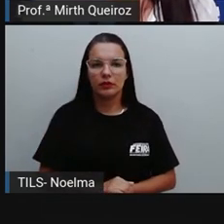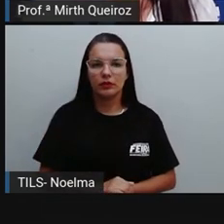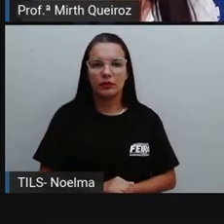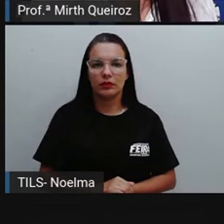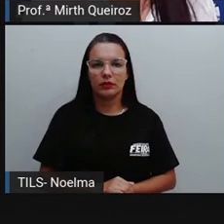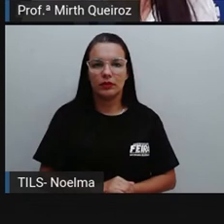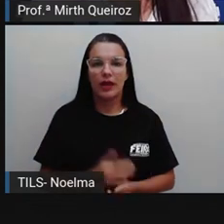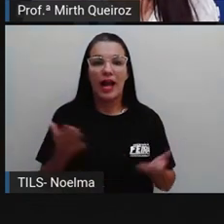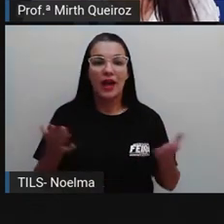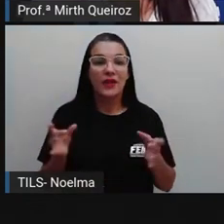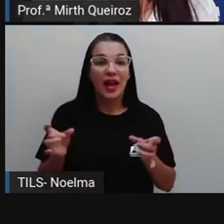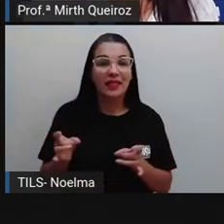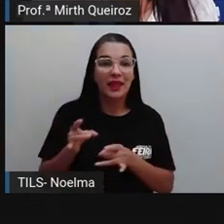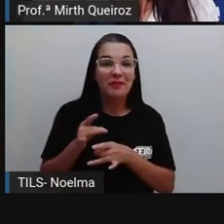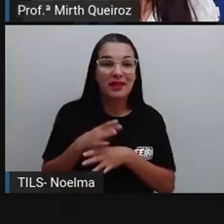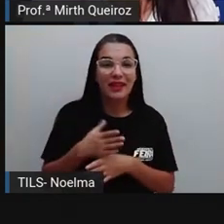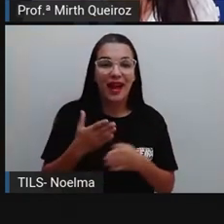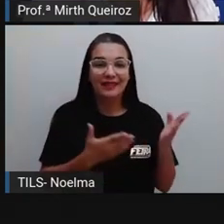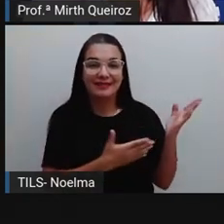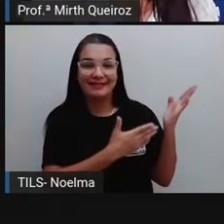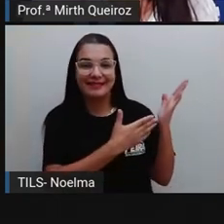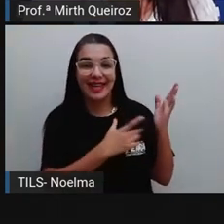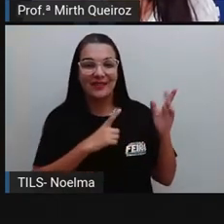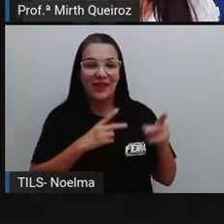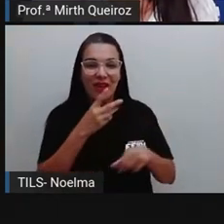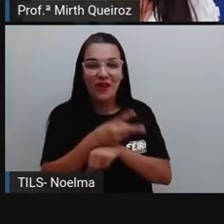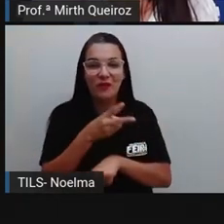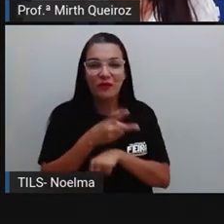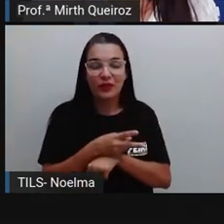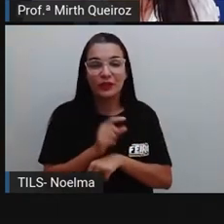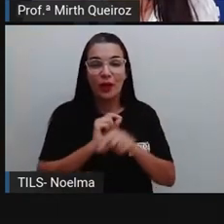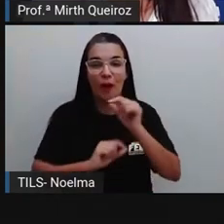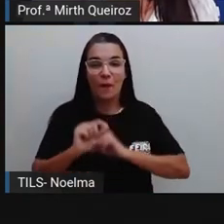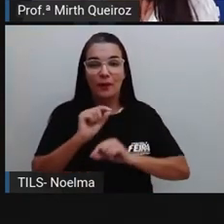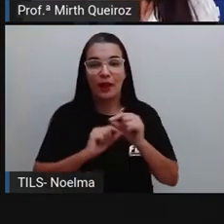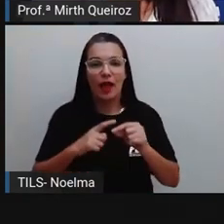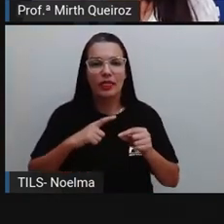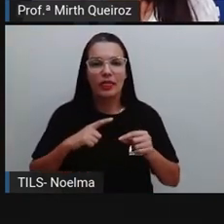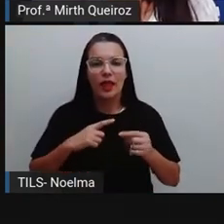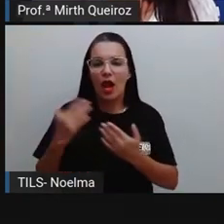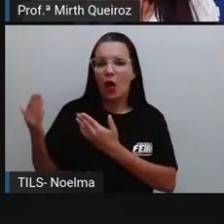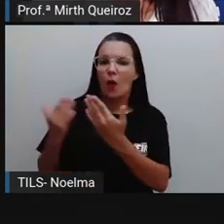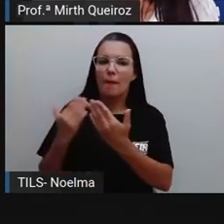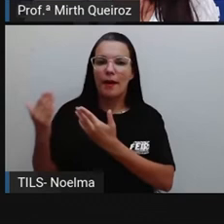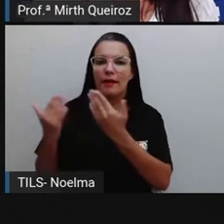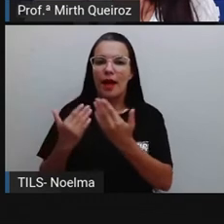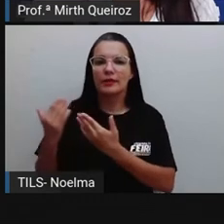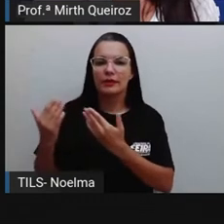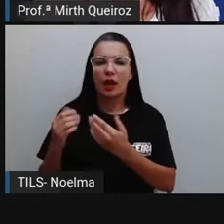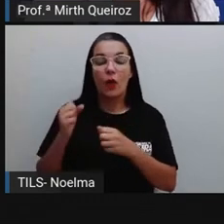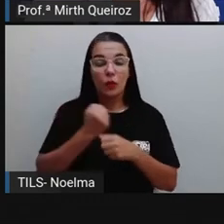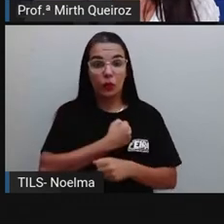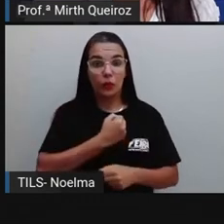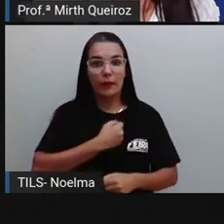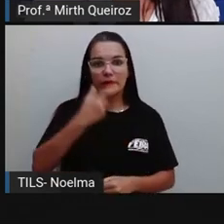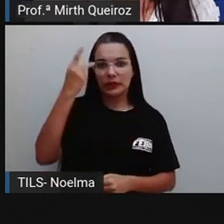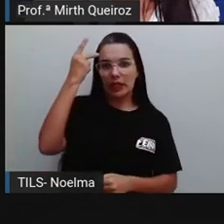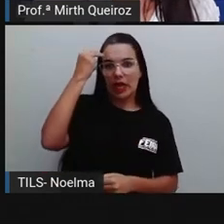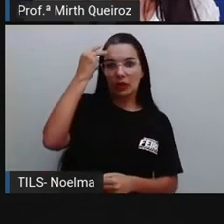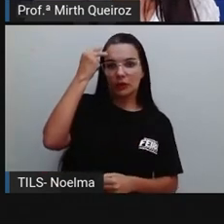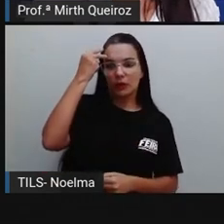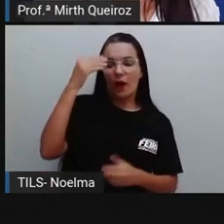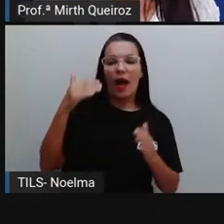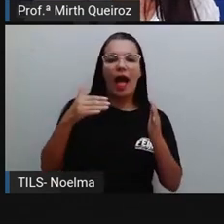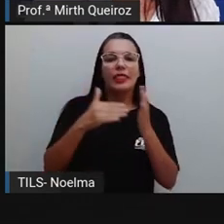Para terminar, eu trouxe aqui para vocês um pequeno vídeo sobre a comparação aí de números naturais de